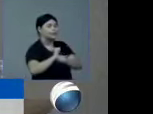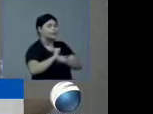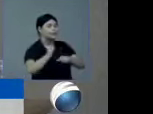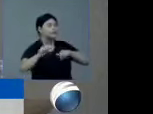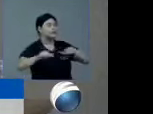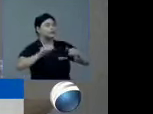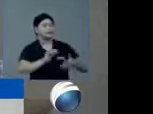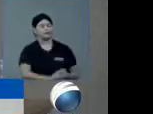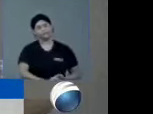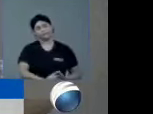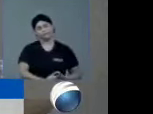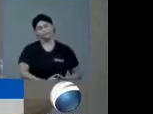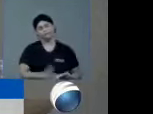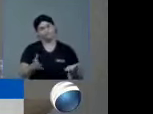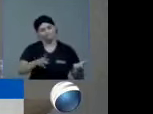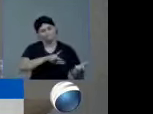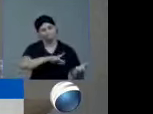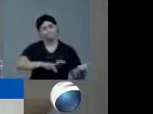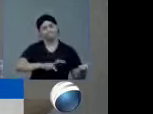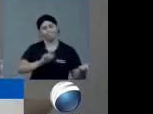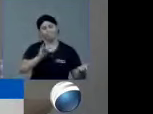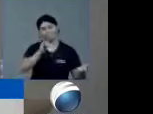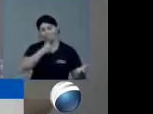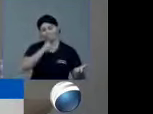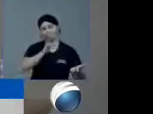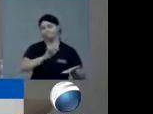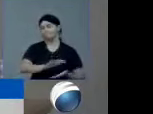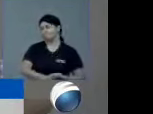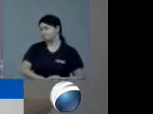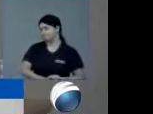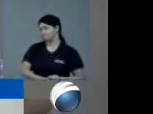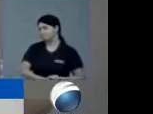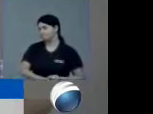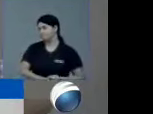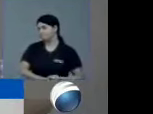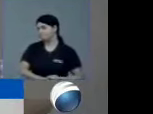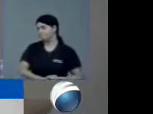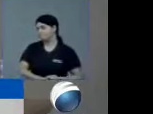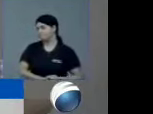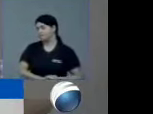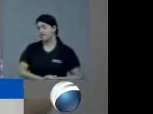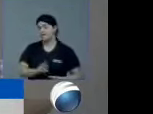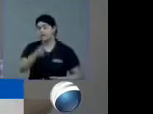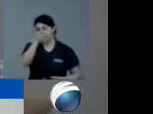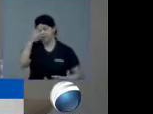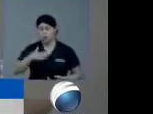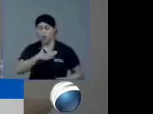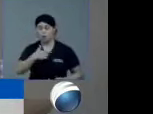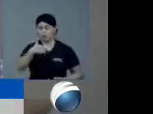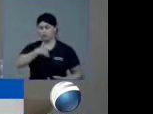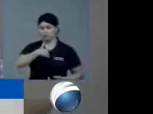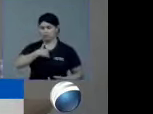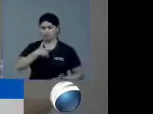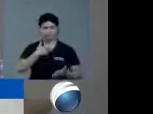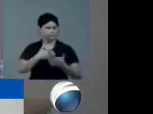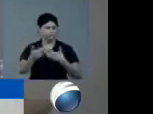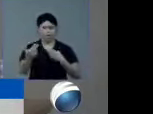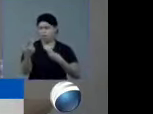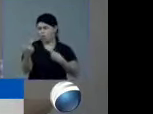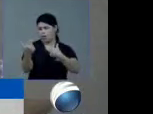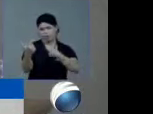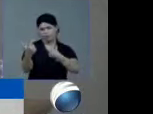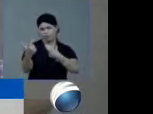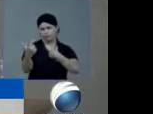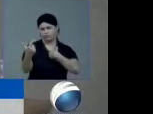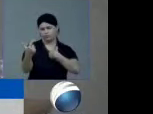Senhor presidente, infelizmente, quem gostar de mim gosta do jeito que eu sou, mas não dá para dormir com um barulho